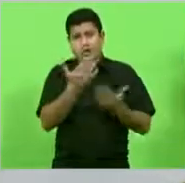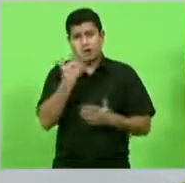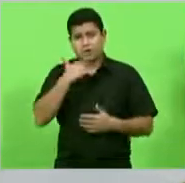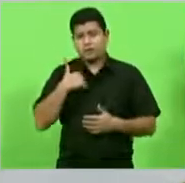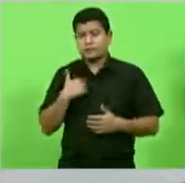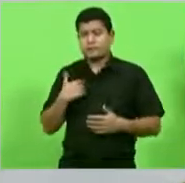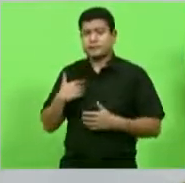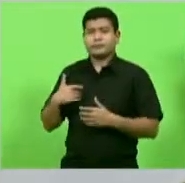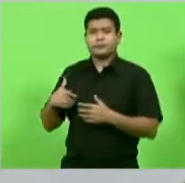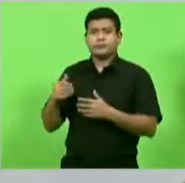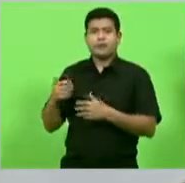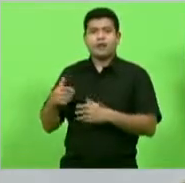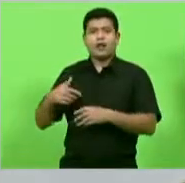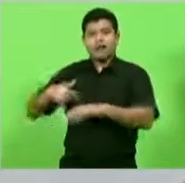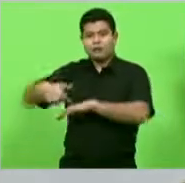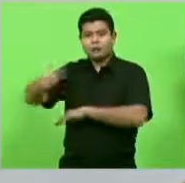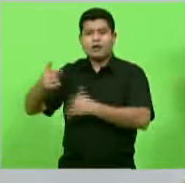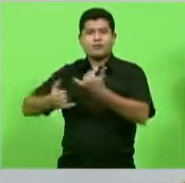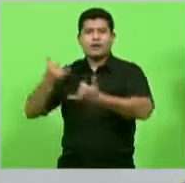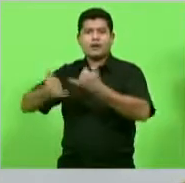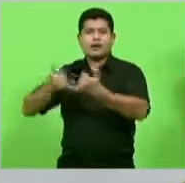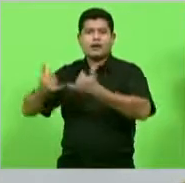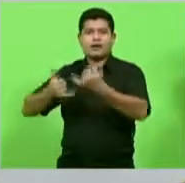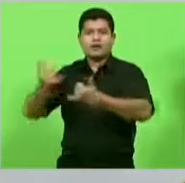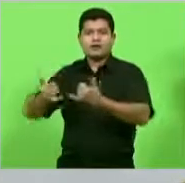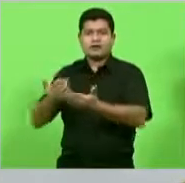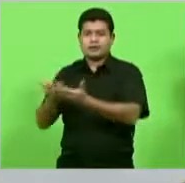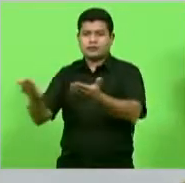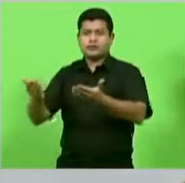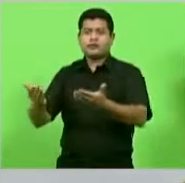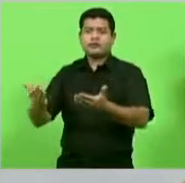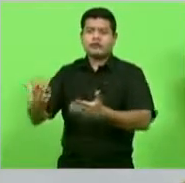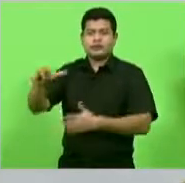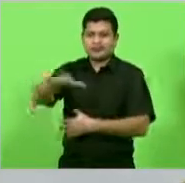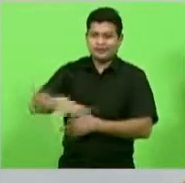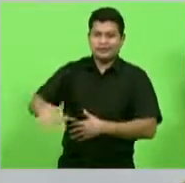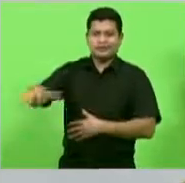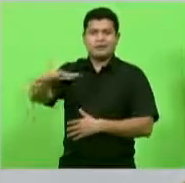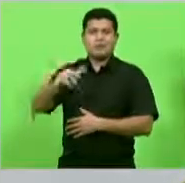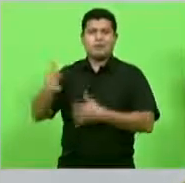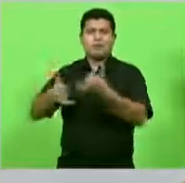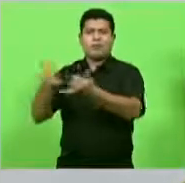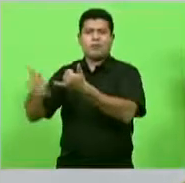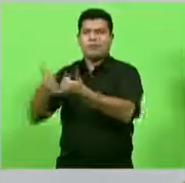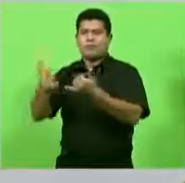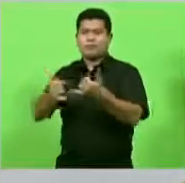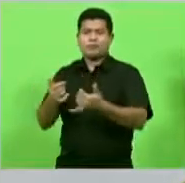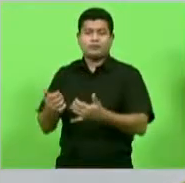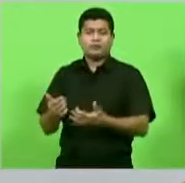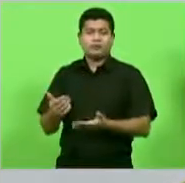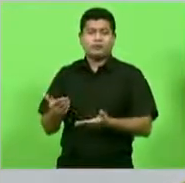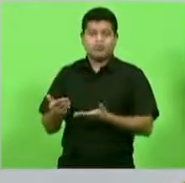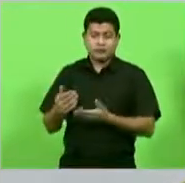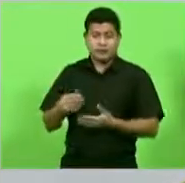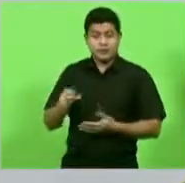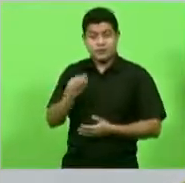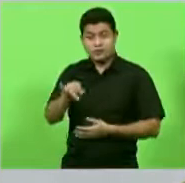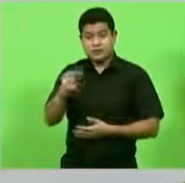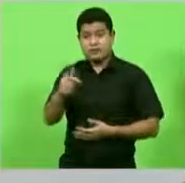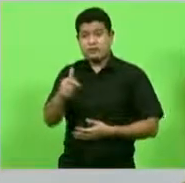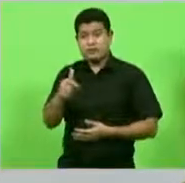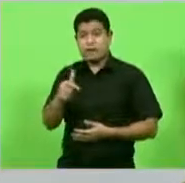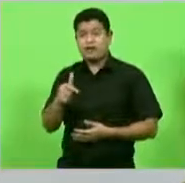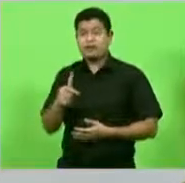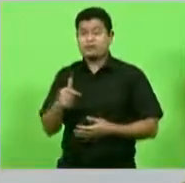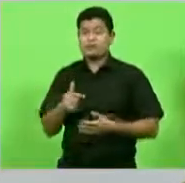setores neurológicos da cognição nós temos a teoria do cérebro trino de Paul Maclean